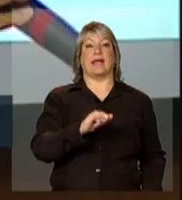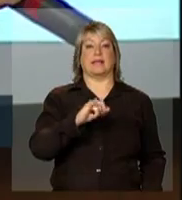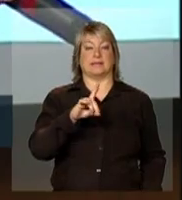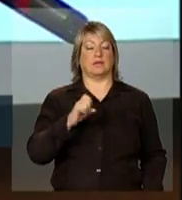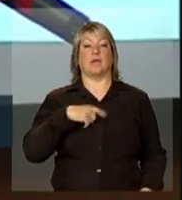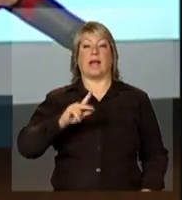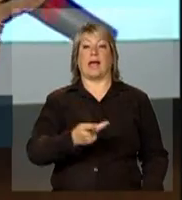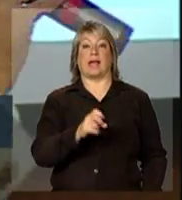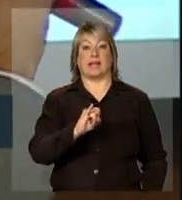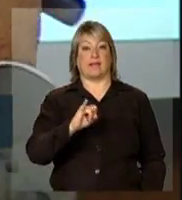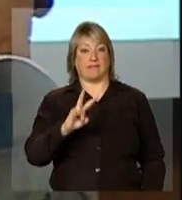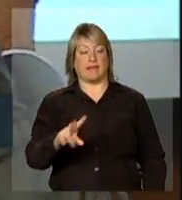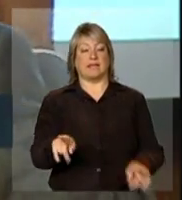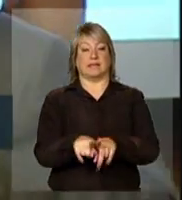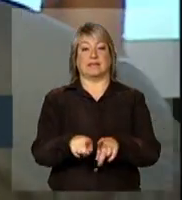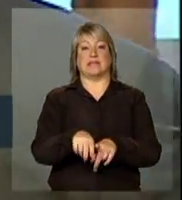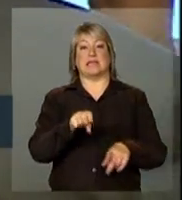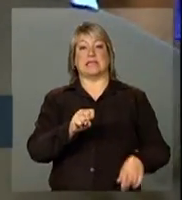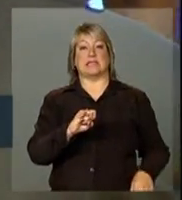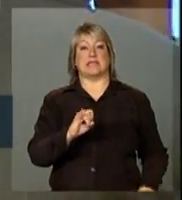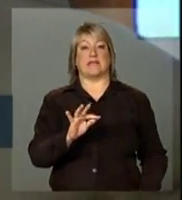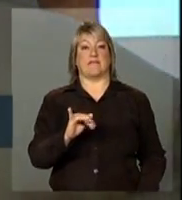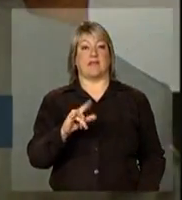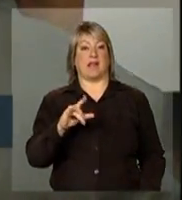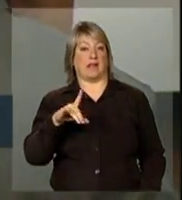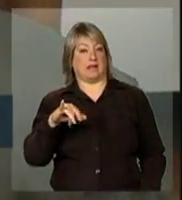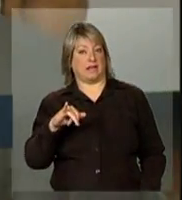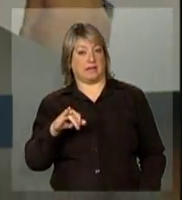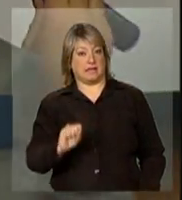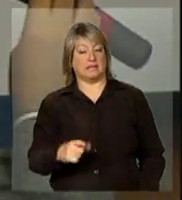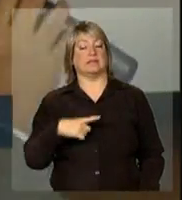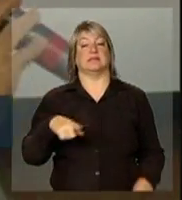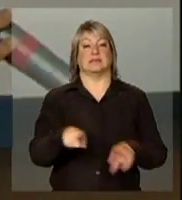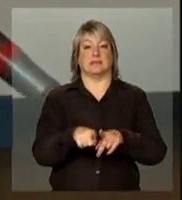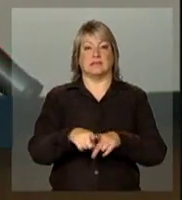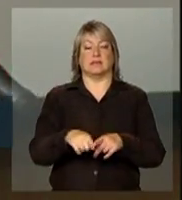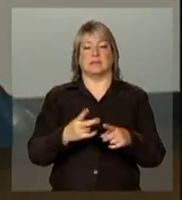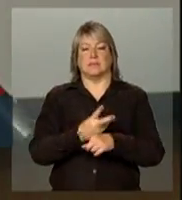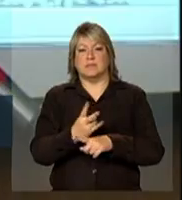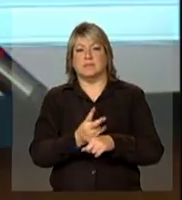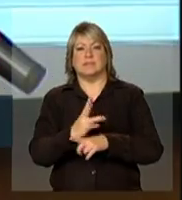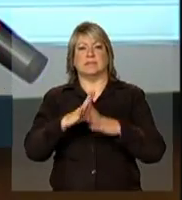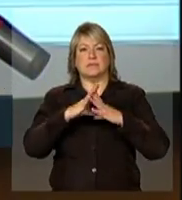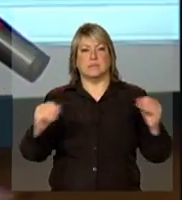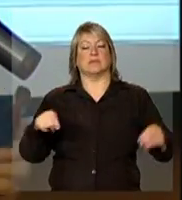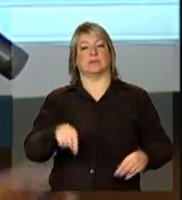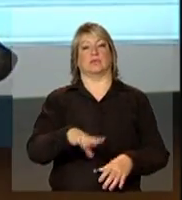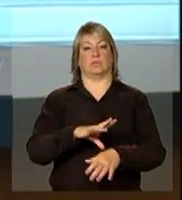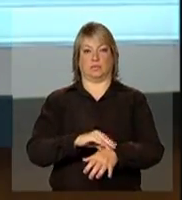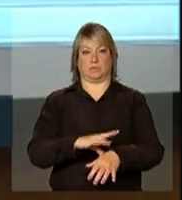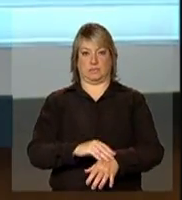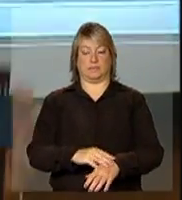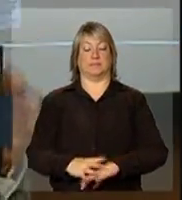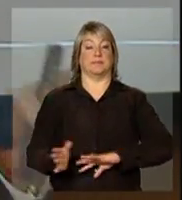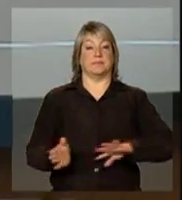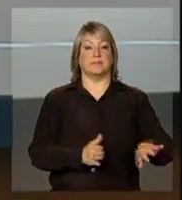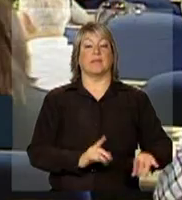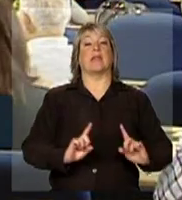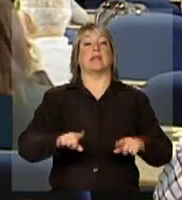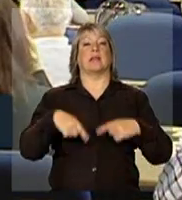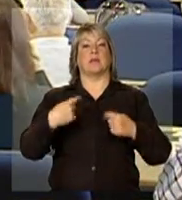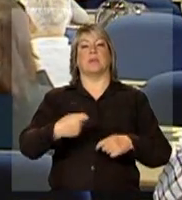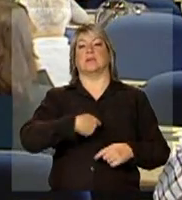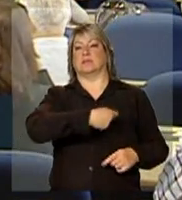meta fundamental em relação a esse processo. Próximo, por favor. Bem, é isso que teríamos, nós vamos estar distribuindo com mais